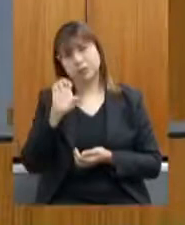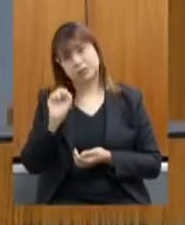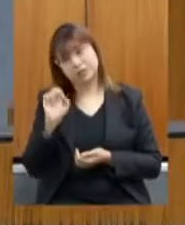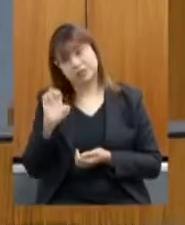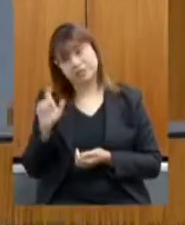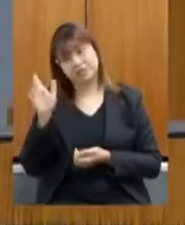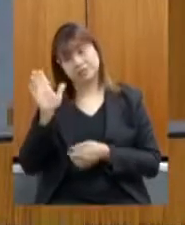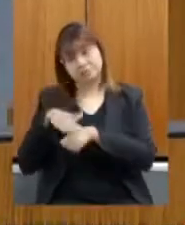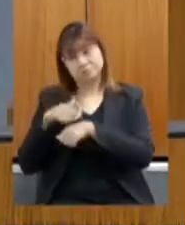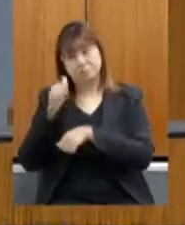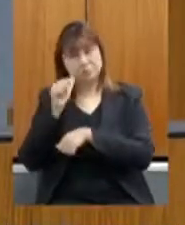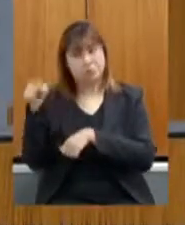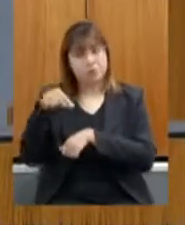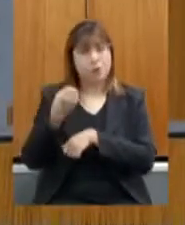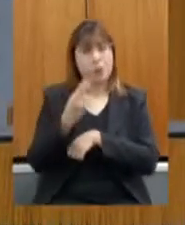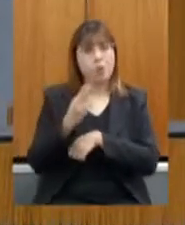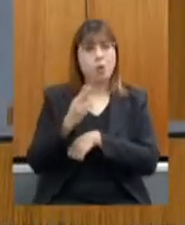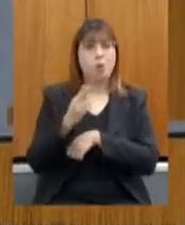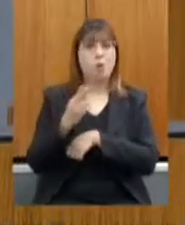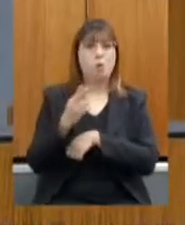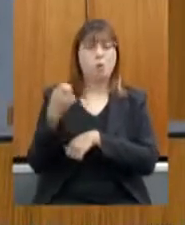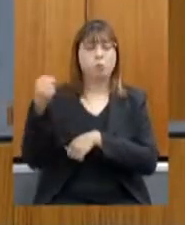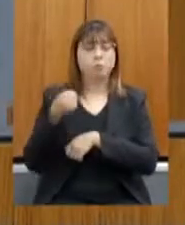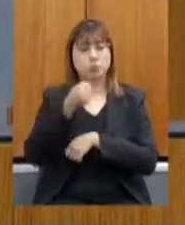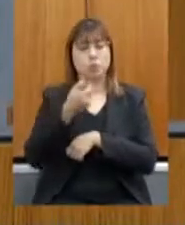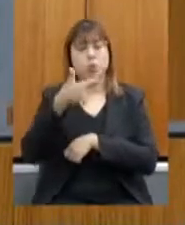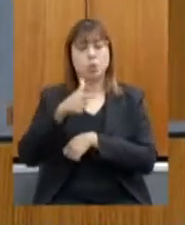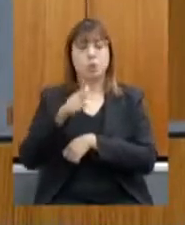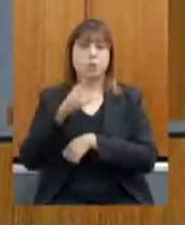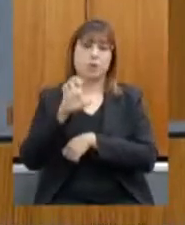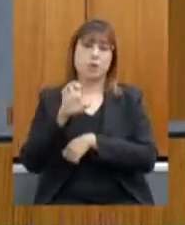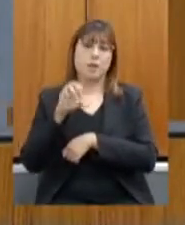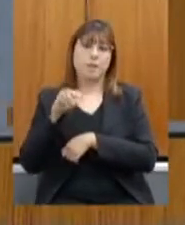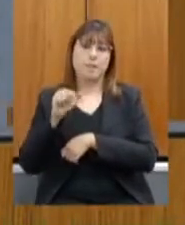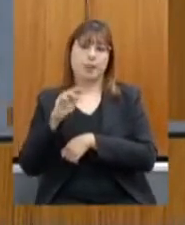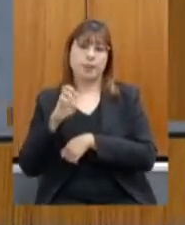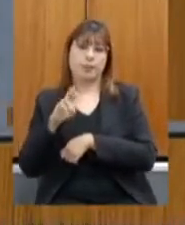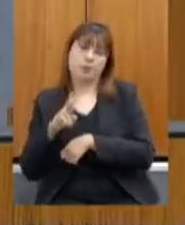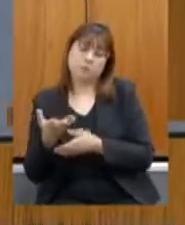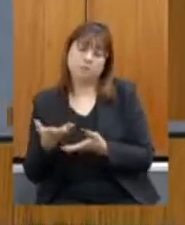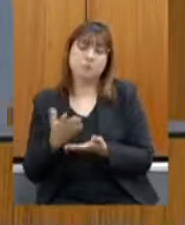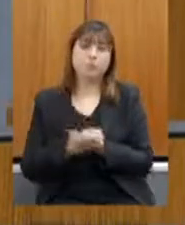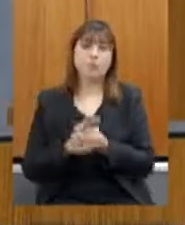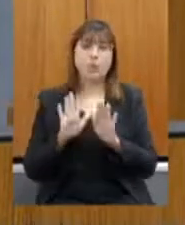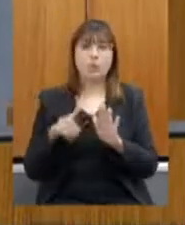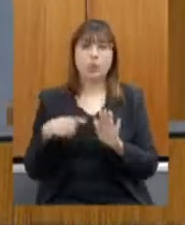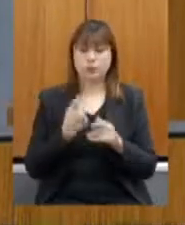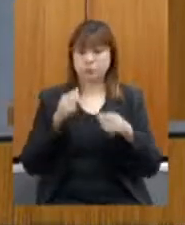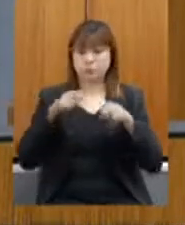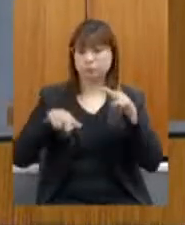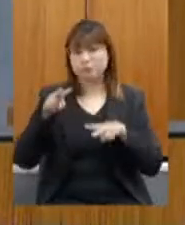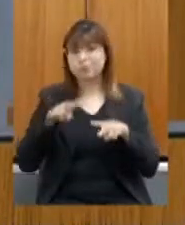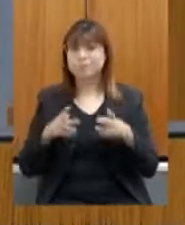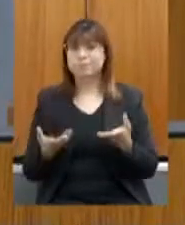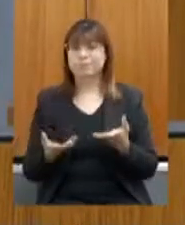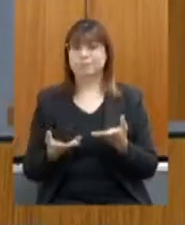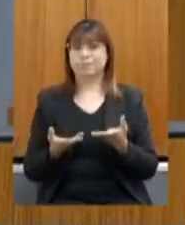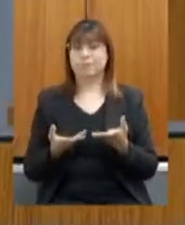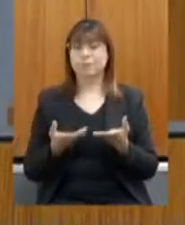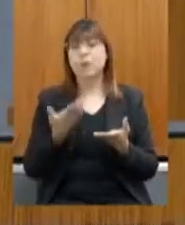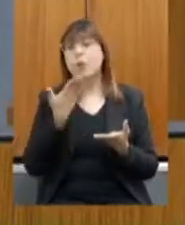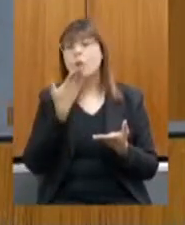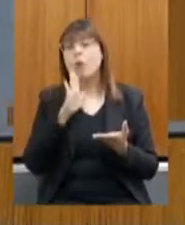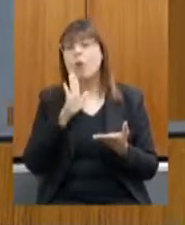levantamentos, mas nós precisamos realmente ter aí uma, ter um diagnóstico da real